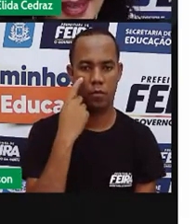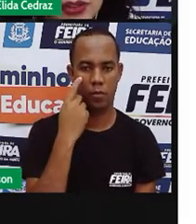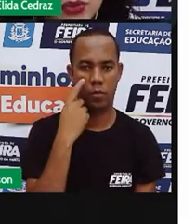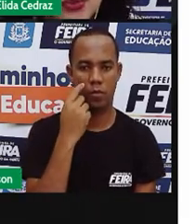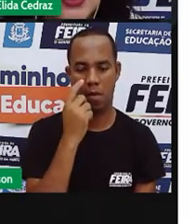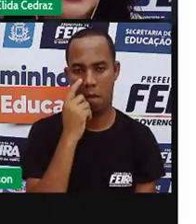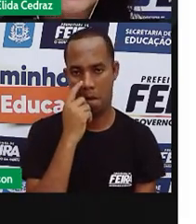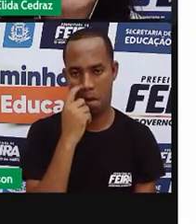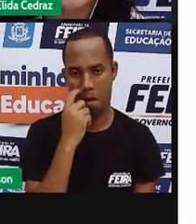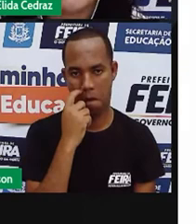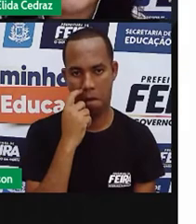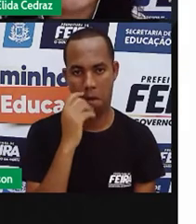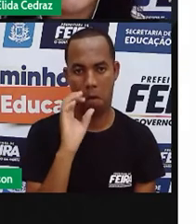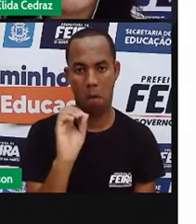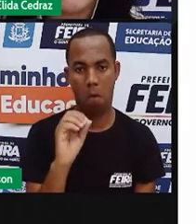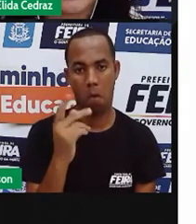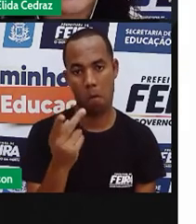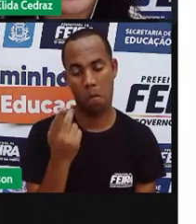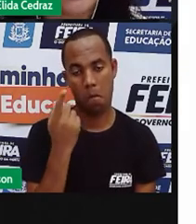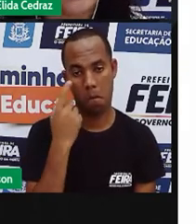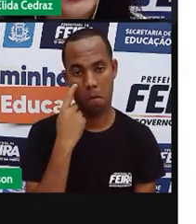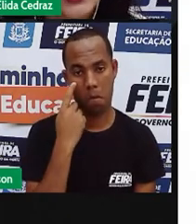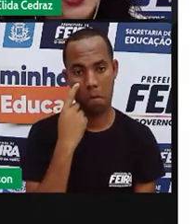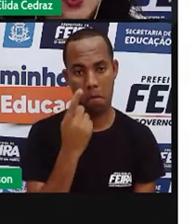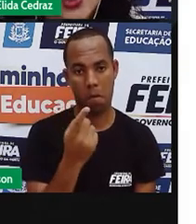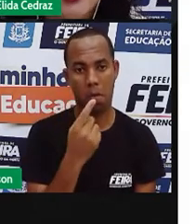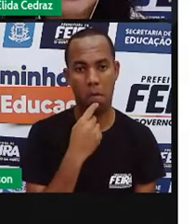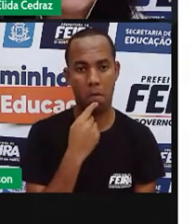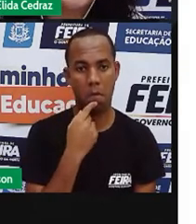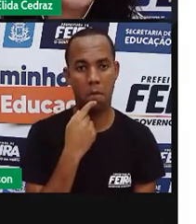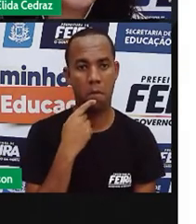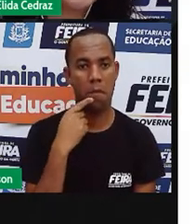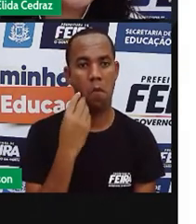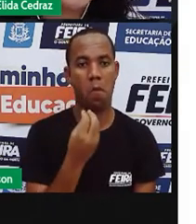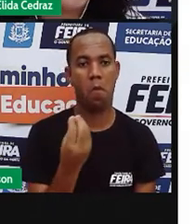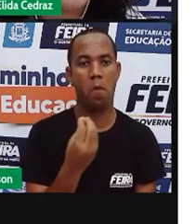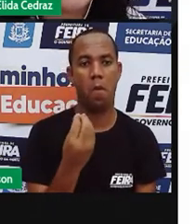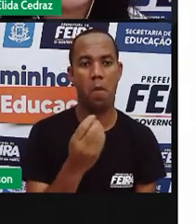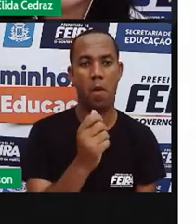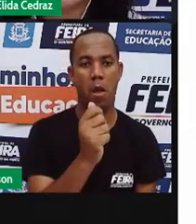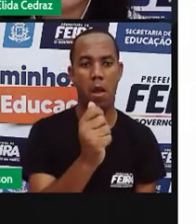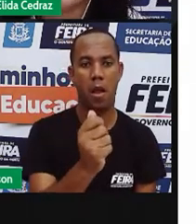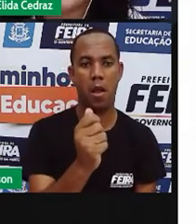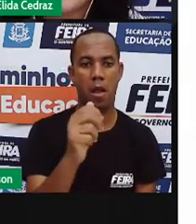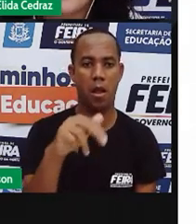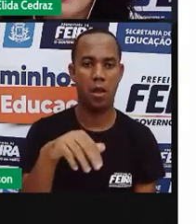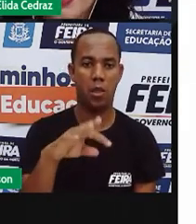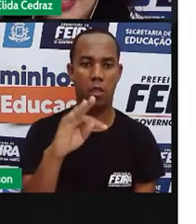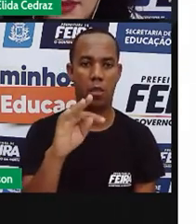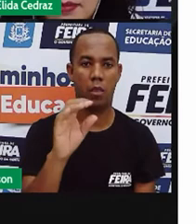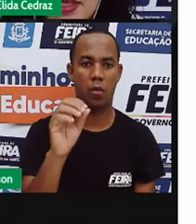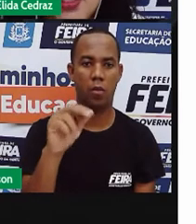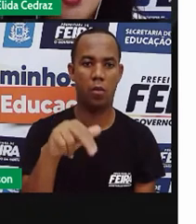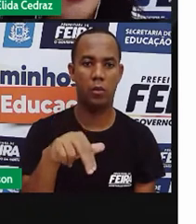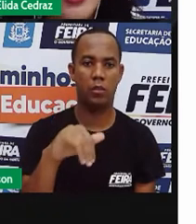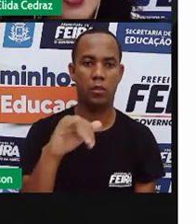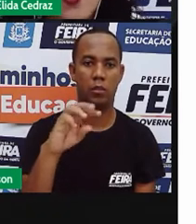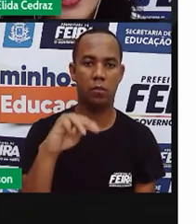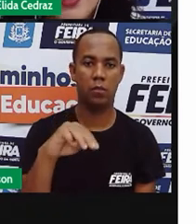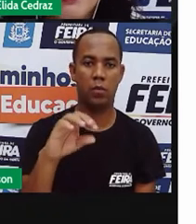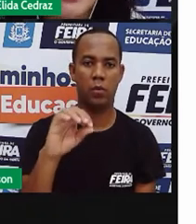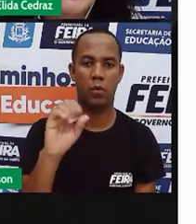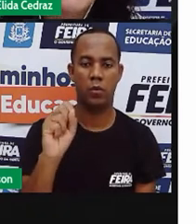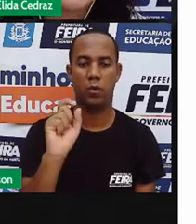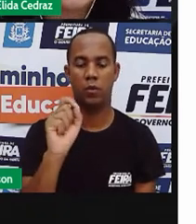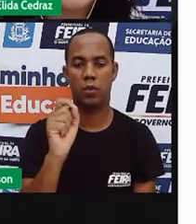fato. Então, nós vamos colocar o antônimo. Nós vamos formar com I, N. Porque